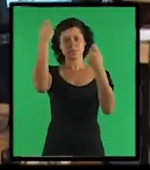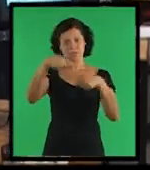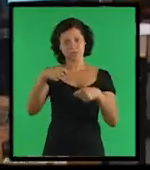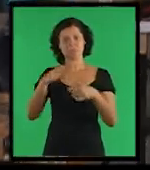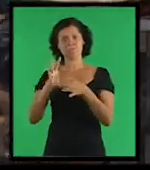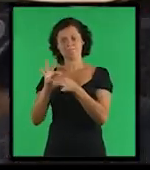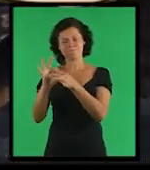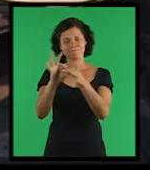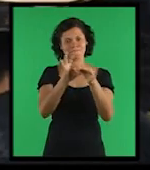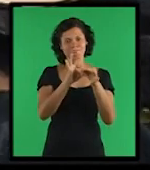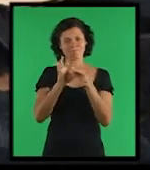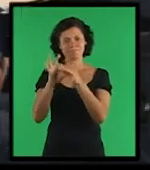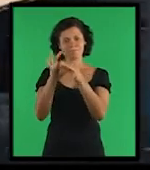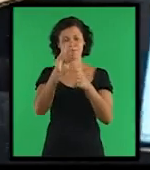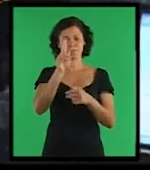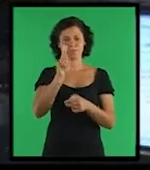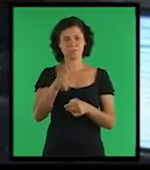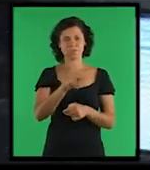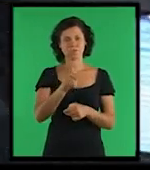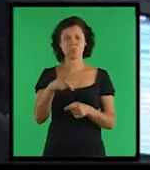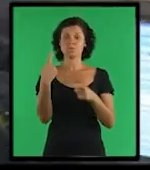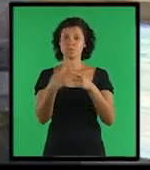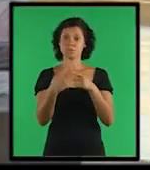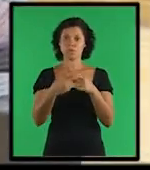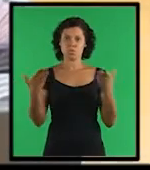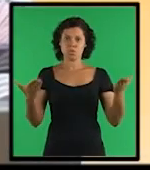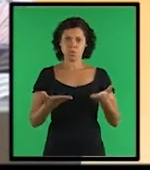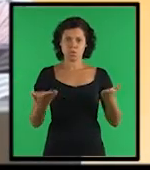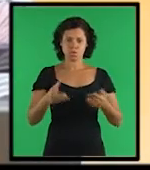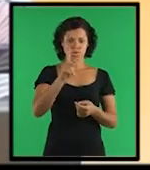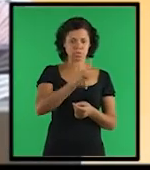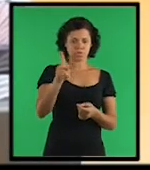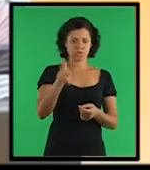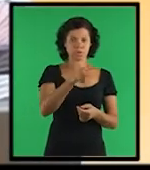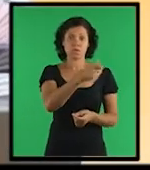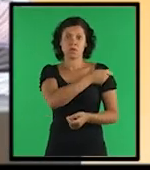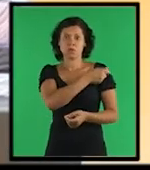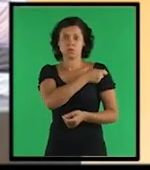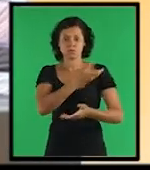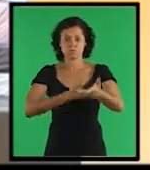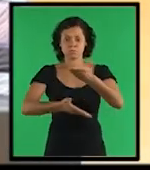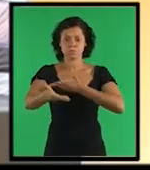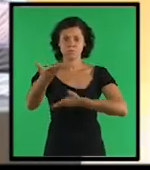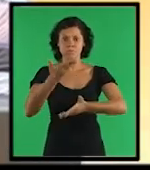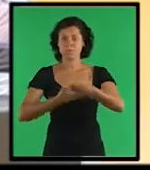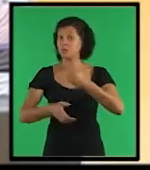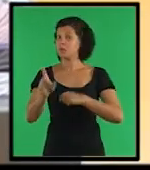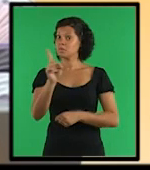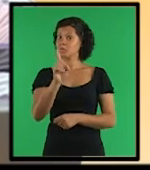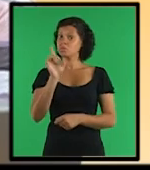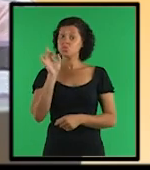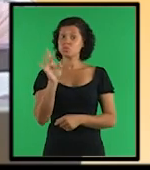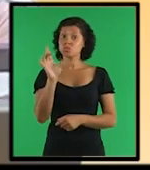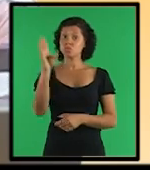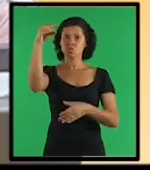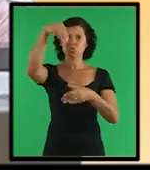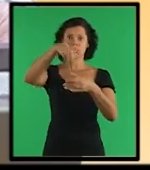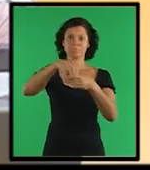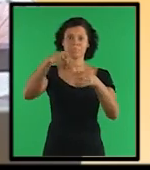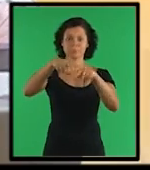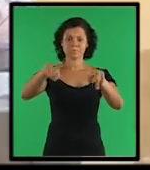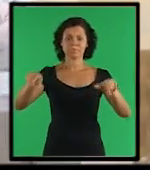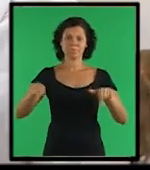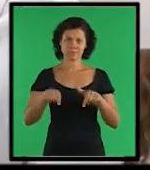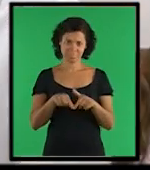uma vez que a interação professor e estudante deixa de ocorrer em espaços exclusivamente escolar, isto é,